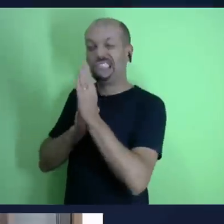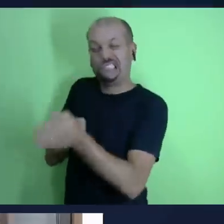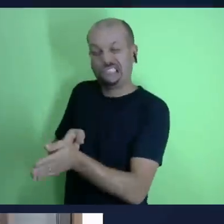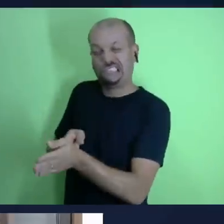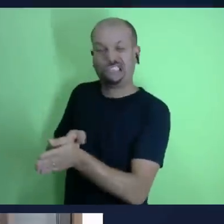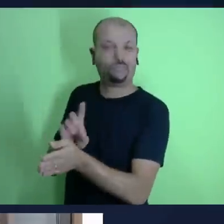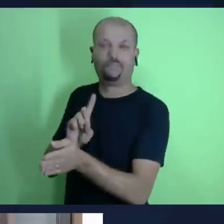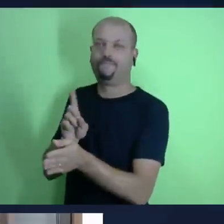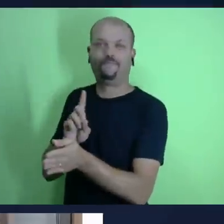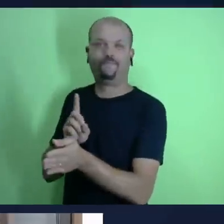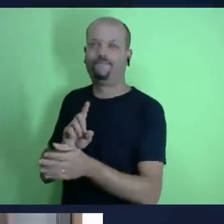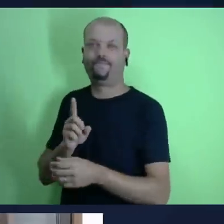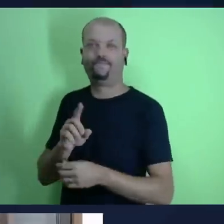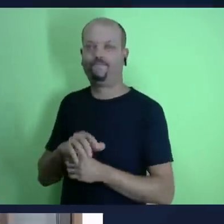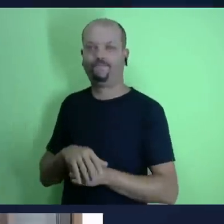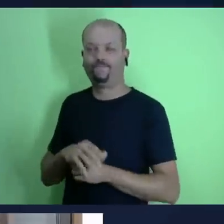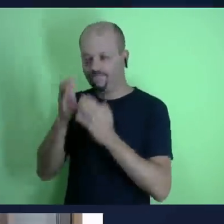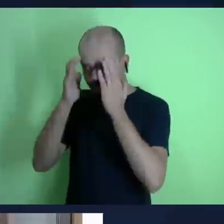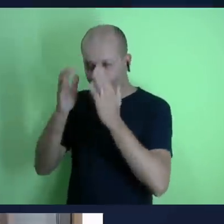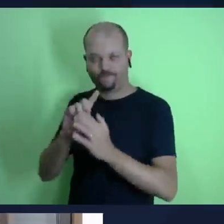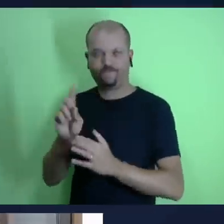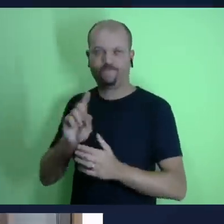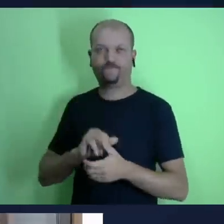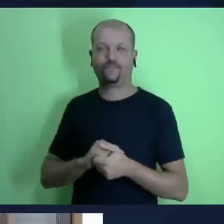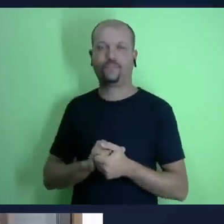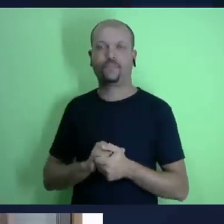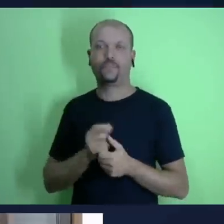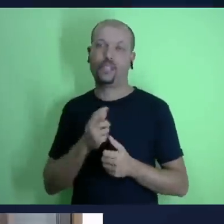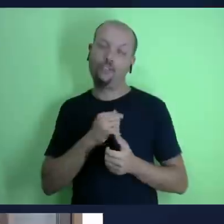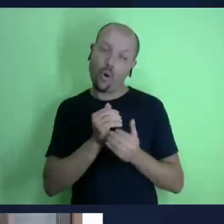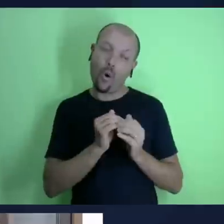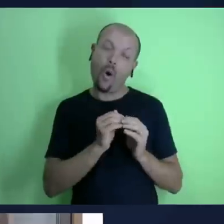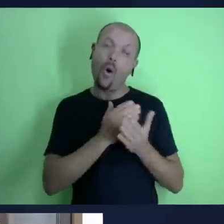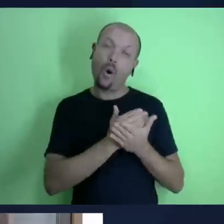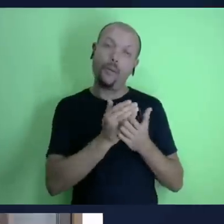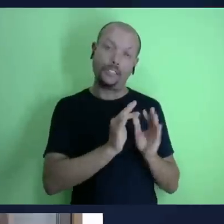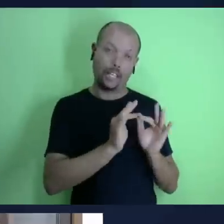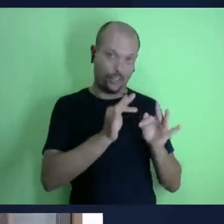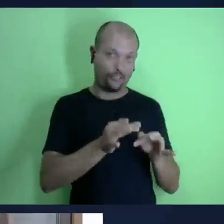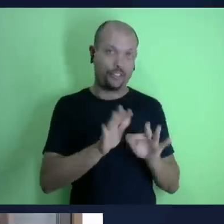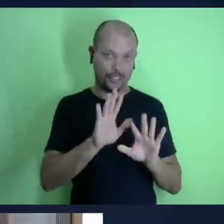está o seu tesouro aí estará também o seu coração isso é o